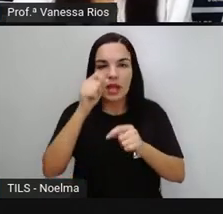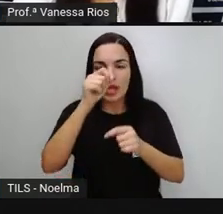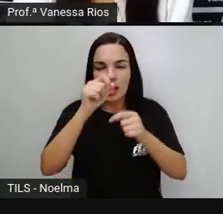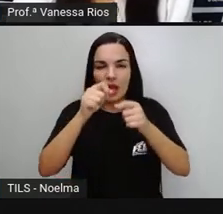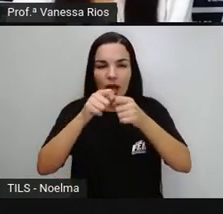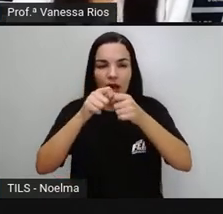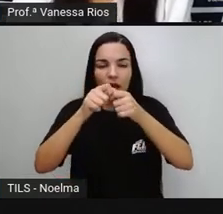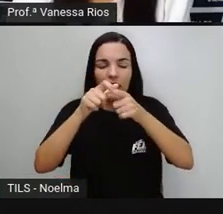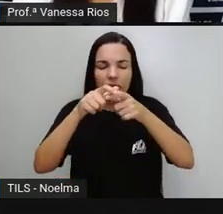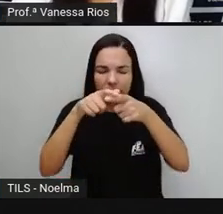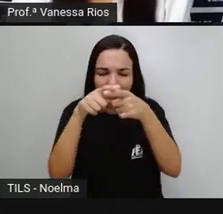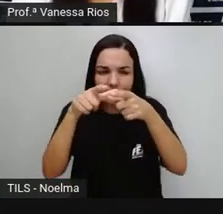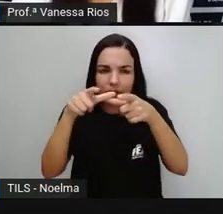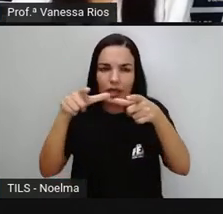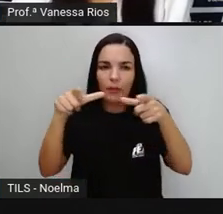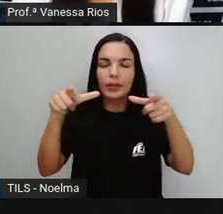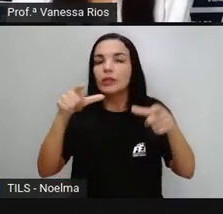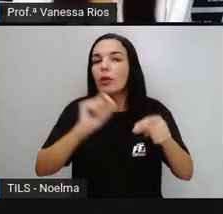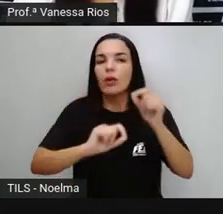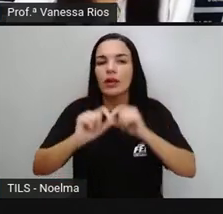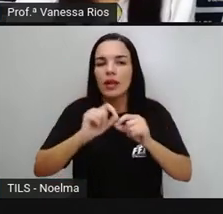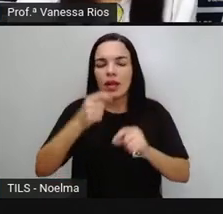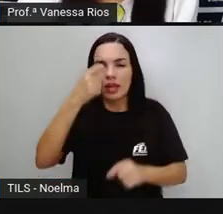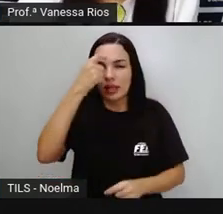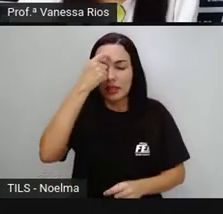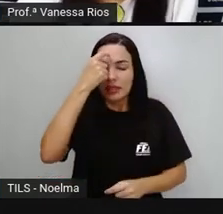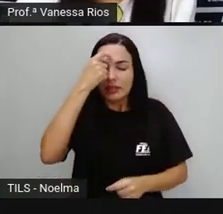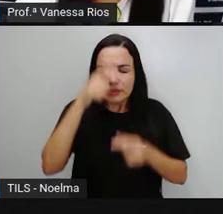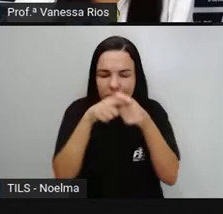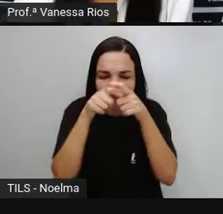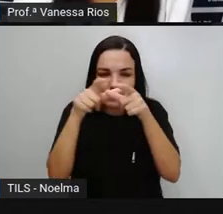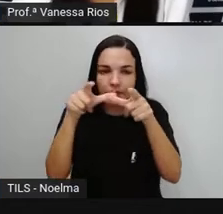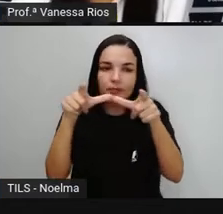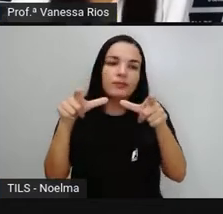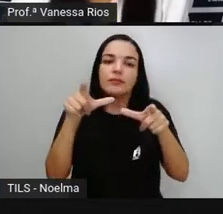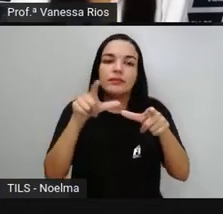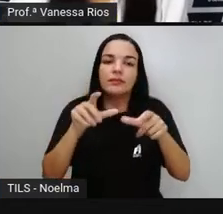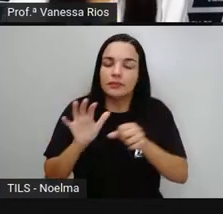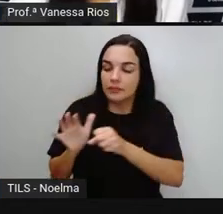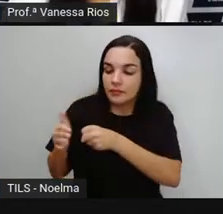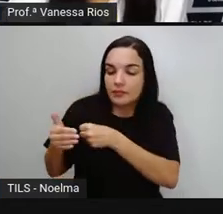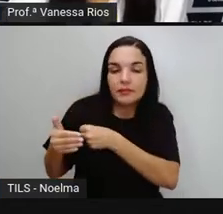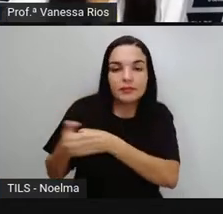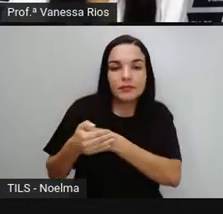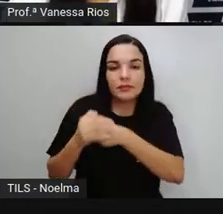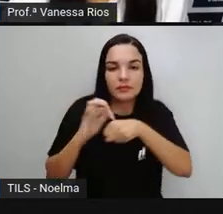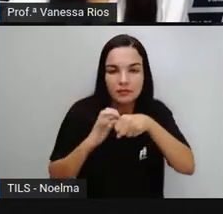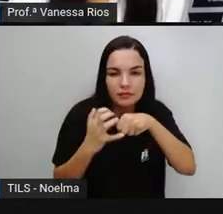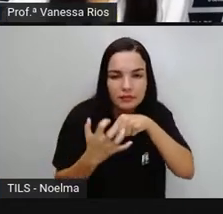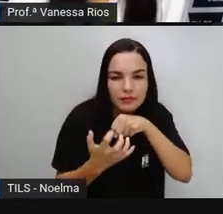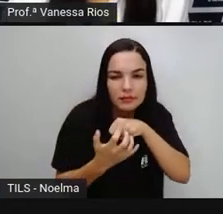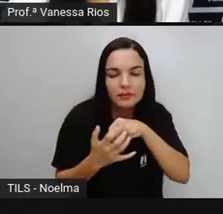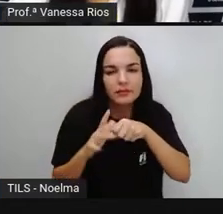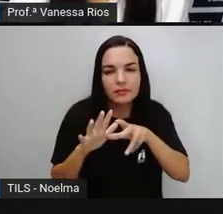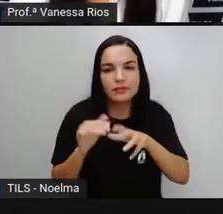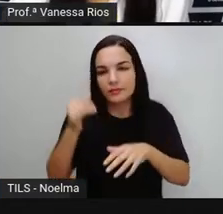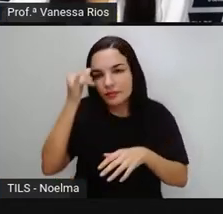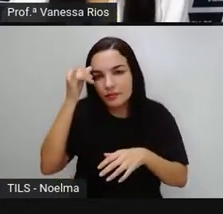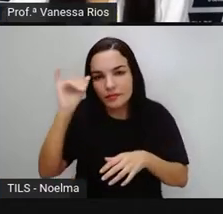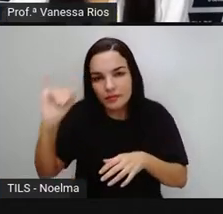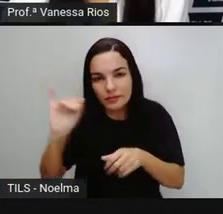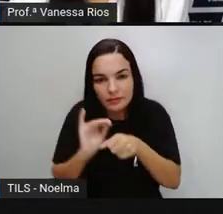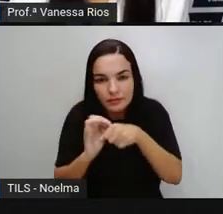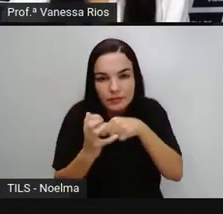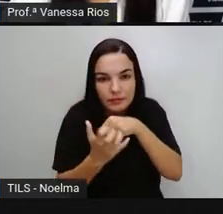higienizar Os alimentos Porque as campanhas Em prol Da prevenção Do covid Fez com que